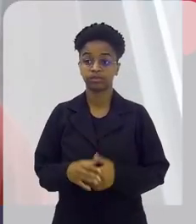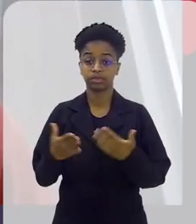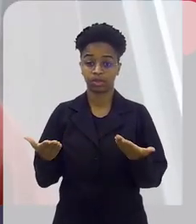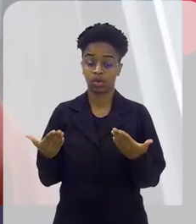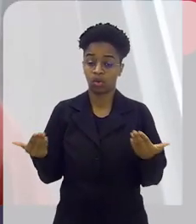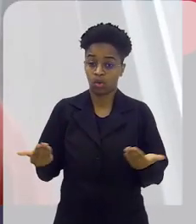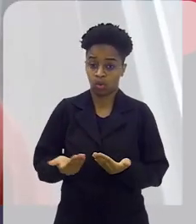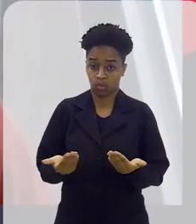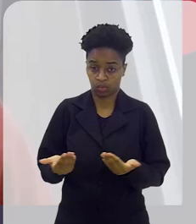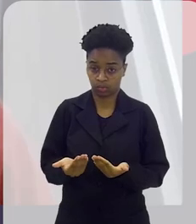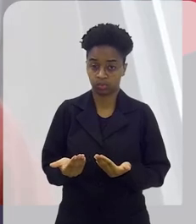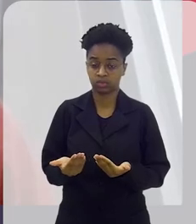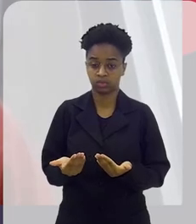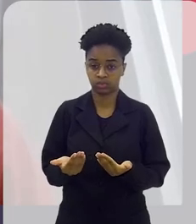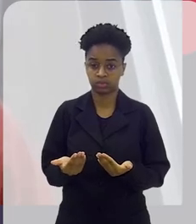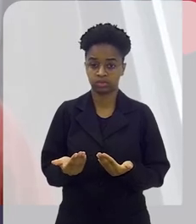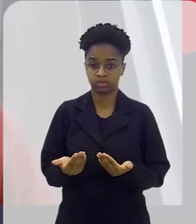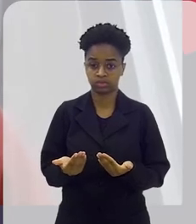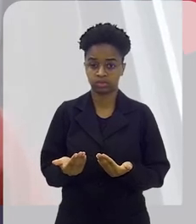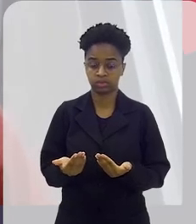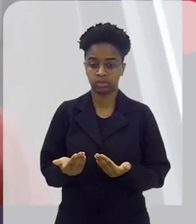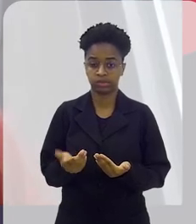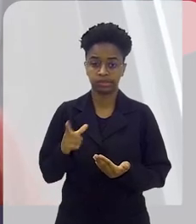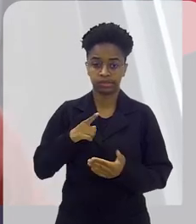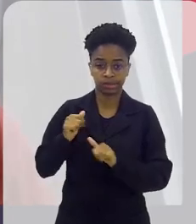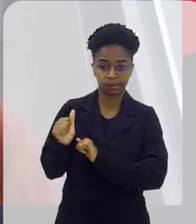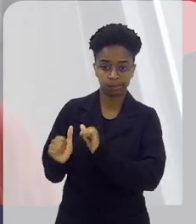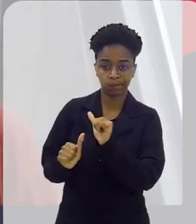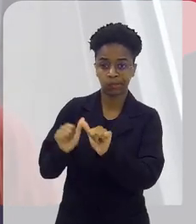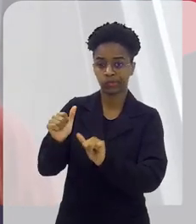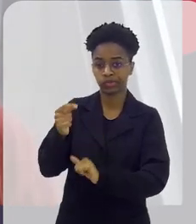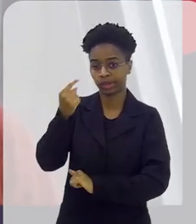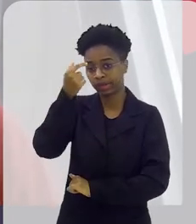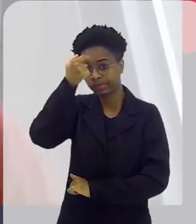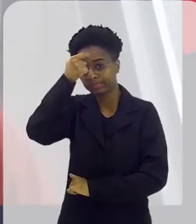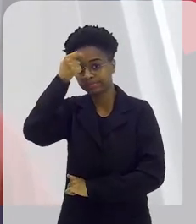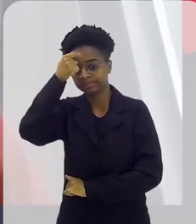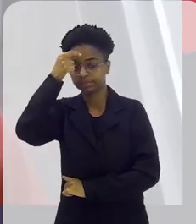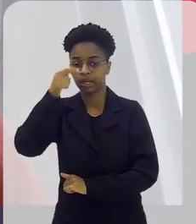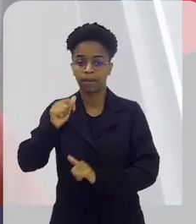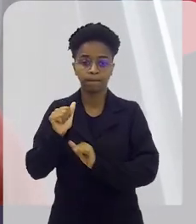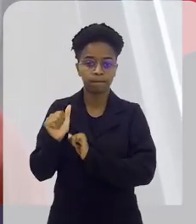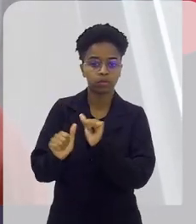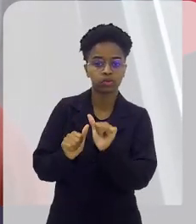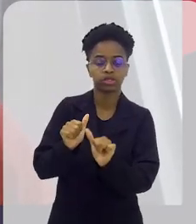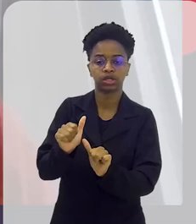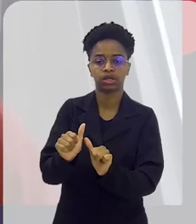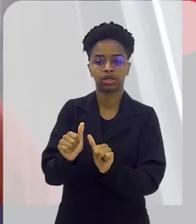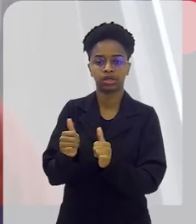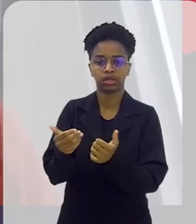Hoje, eles estão mudando a mentalidade ali, estão